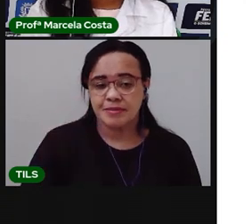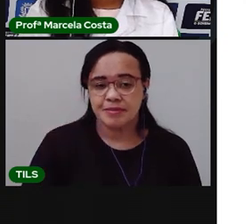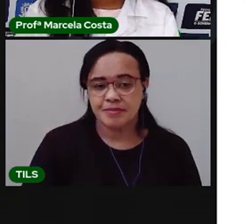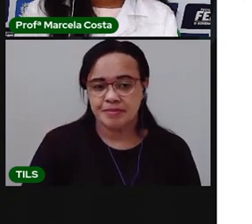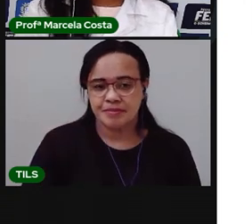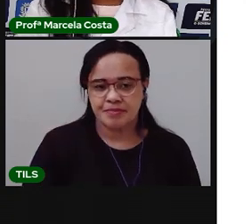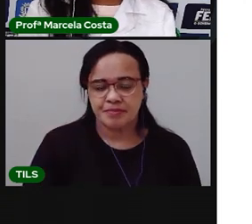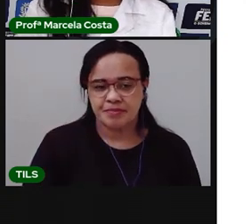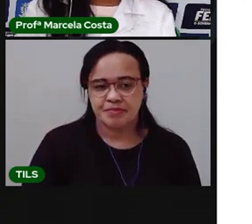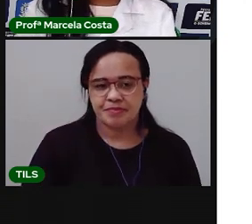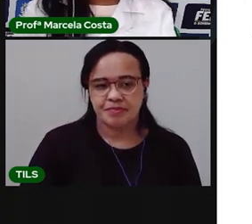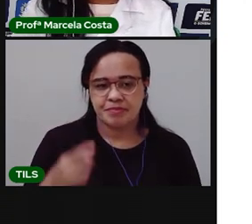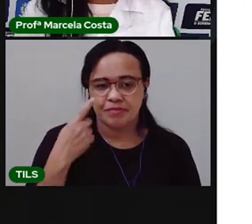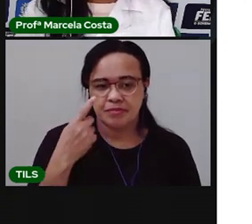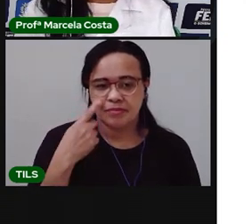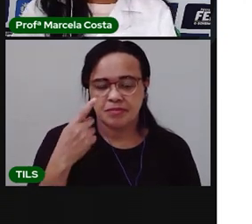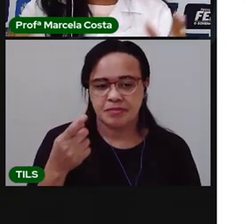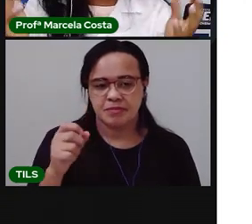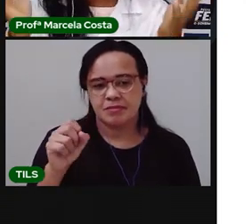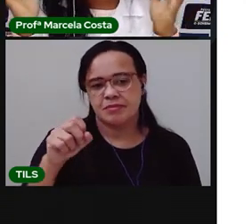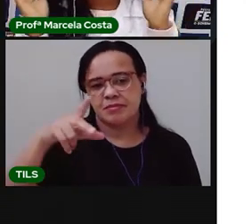Vamos juntos?